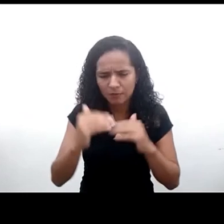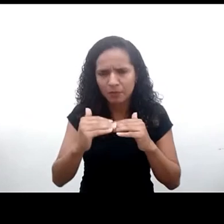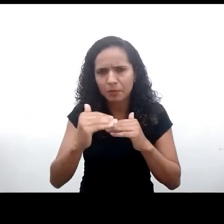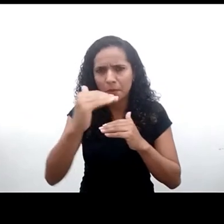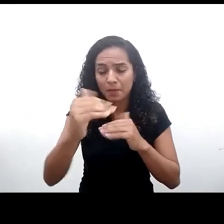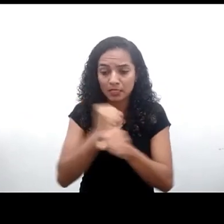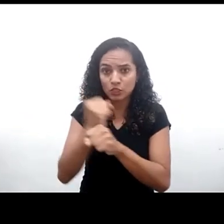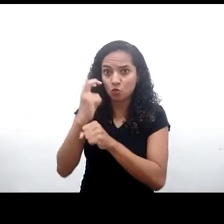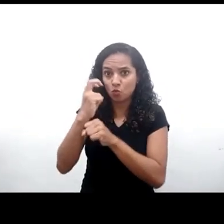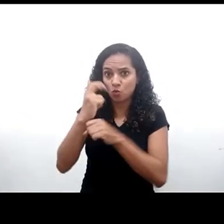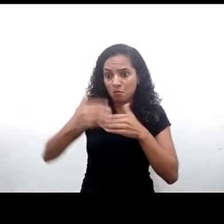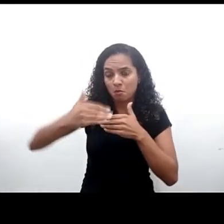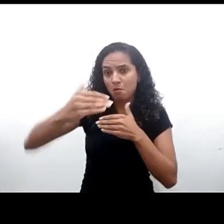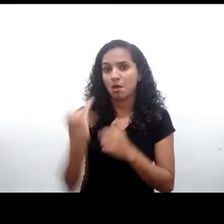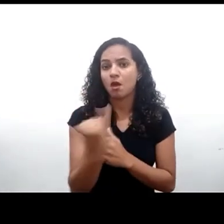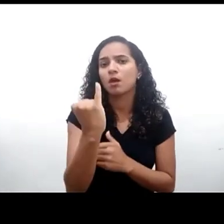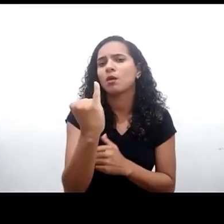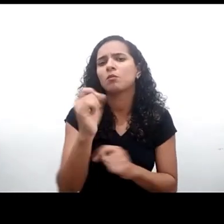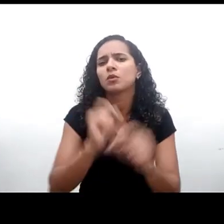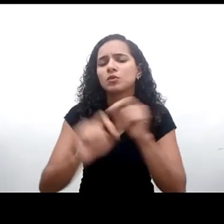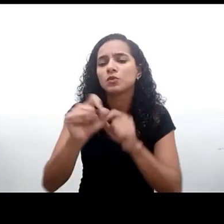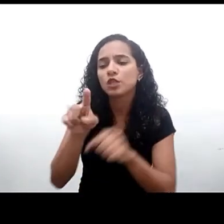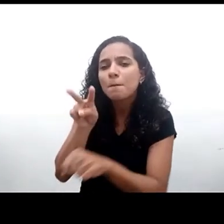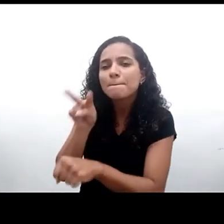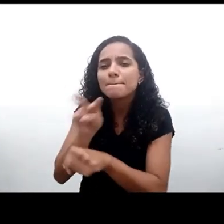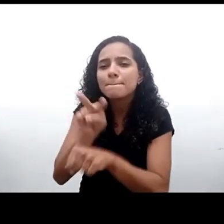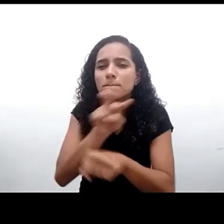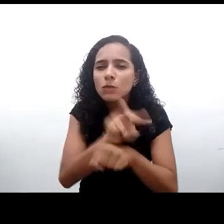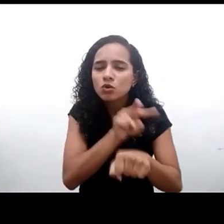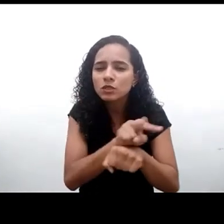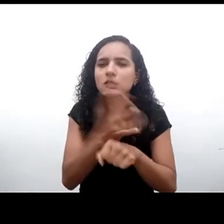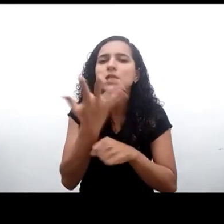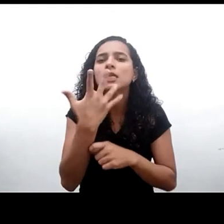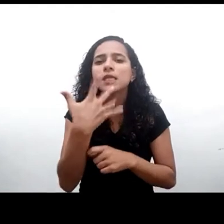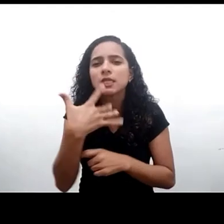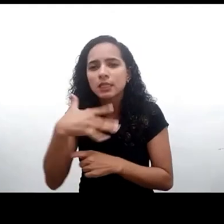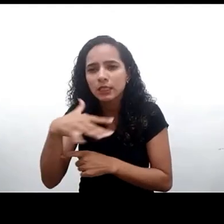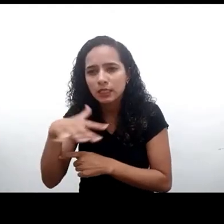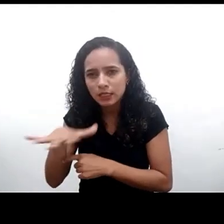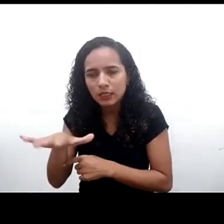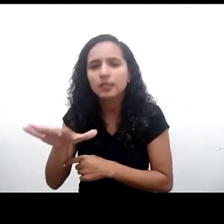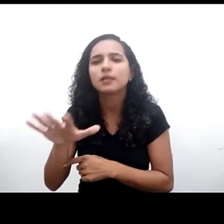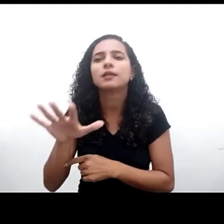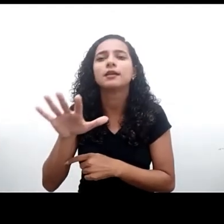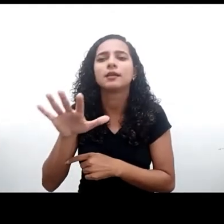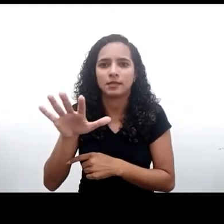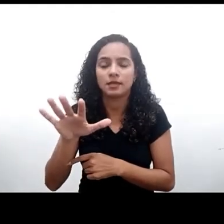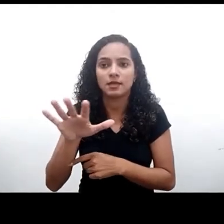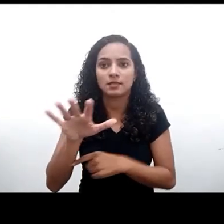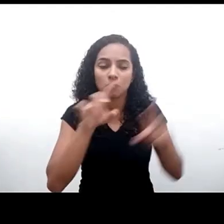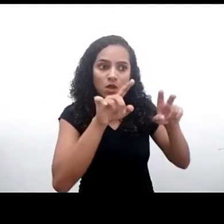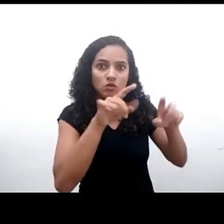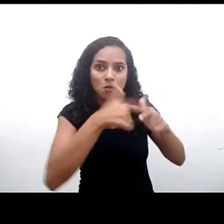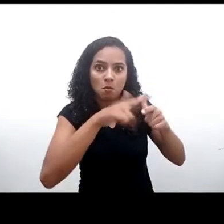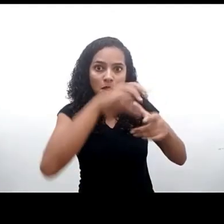anos sobre a importância de se proteger não só as crianças da sua perspectiva das práticas interpessoais